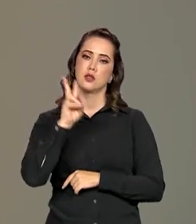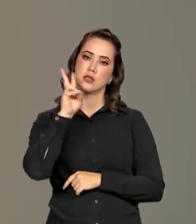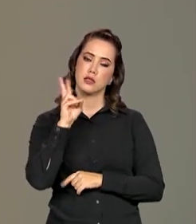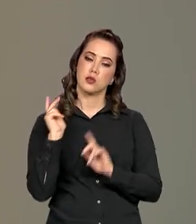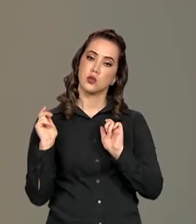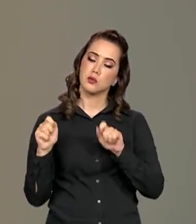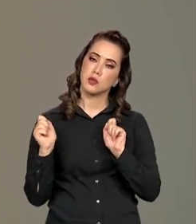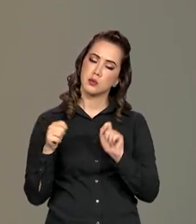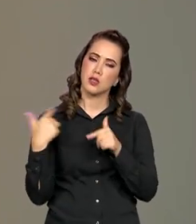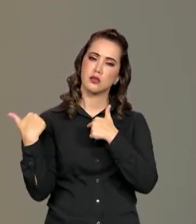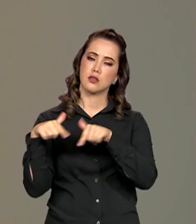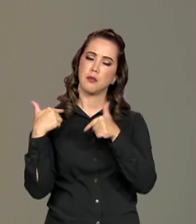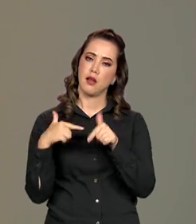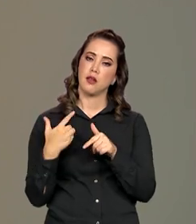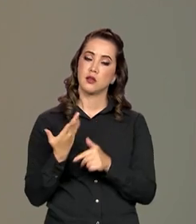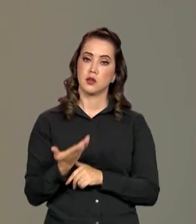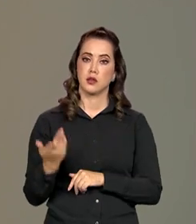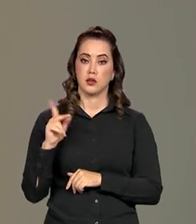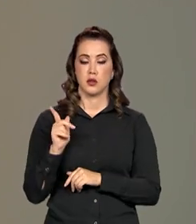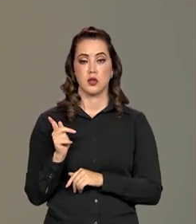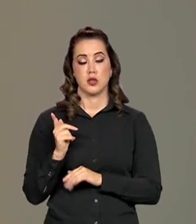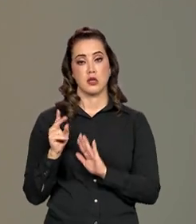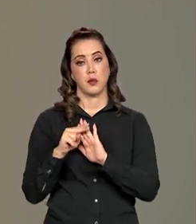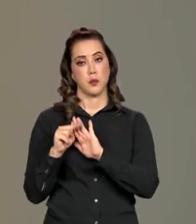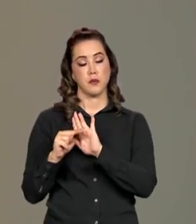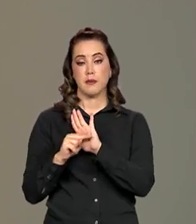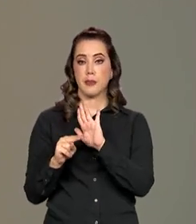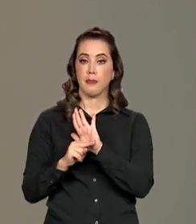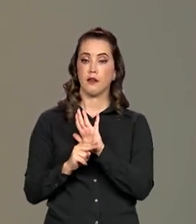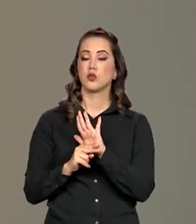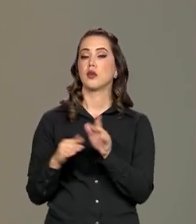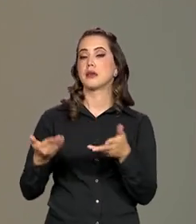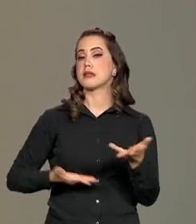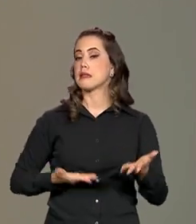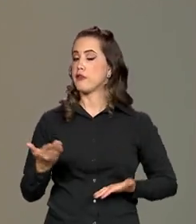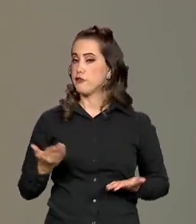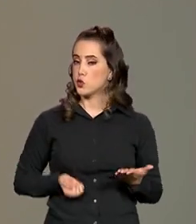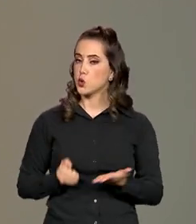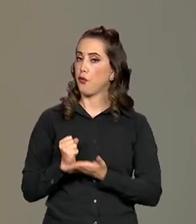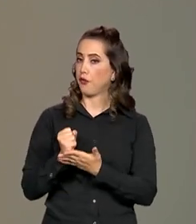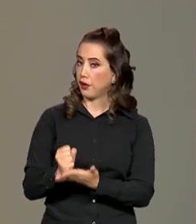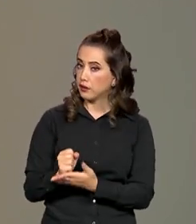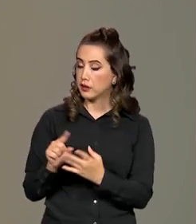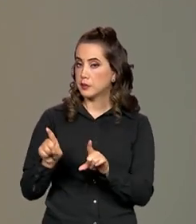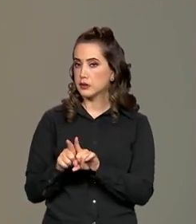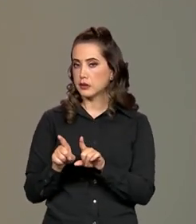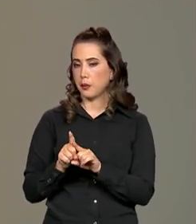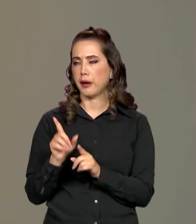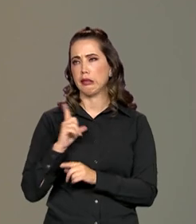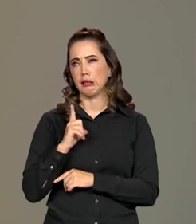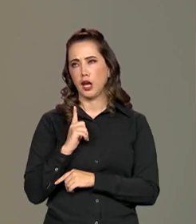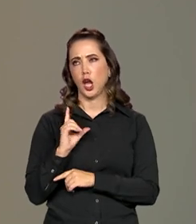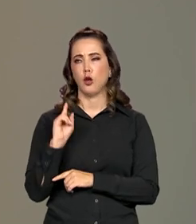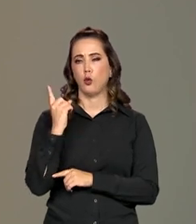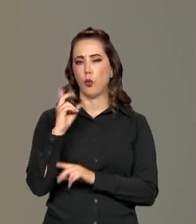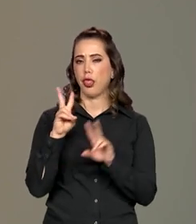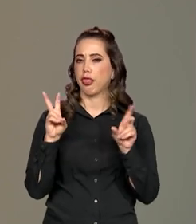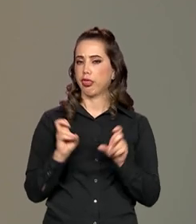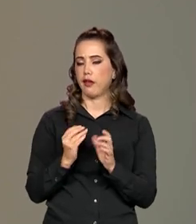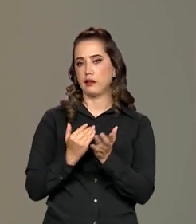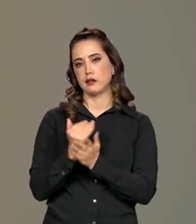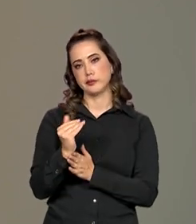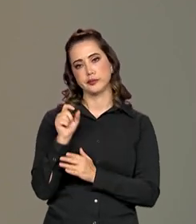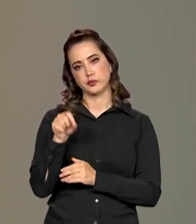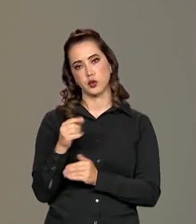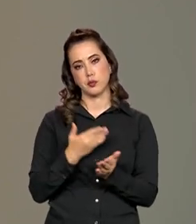da capacitação desses trabalhadores, da regulamentação dos serviços prestados, mas também tem uma questão que o senhor levantou no início